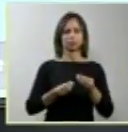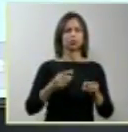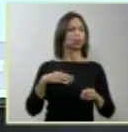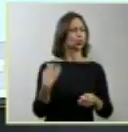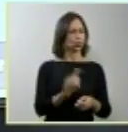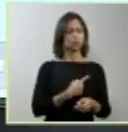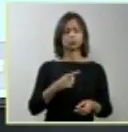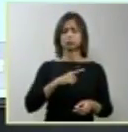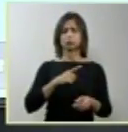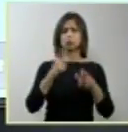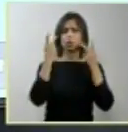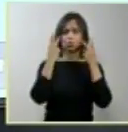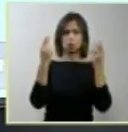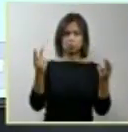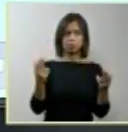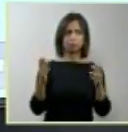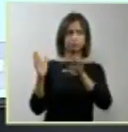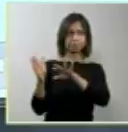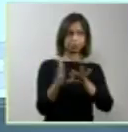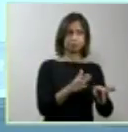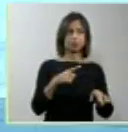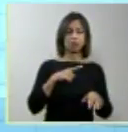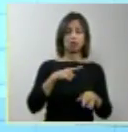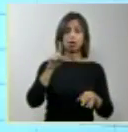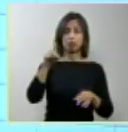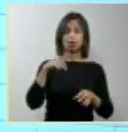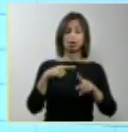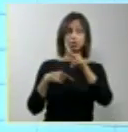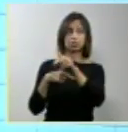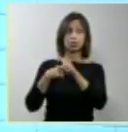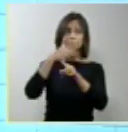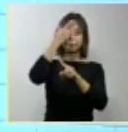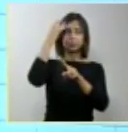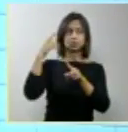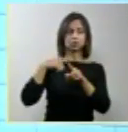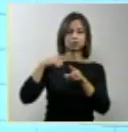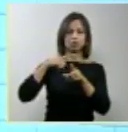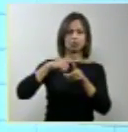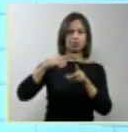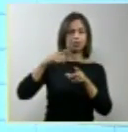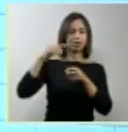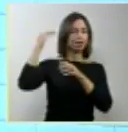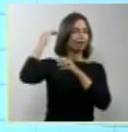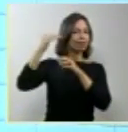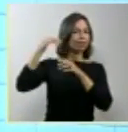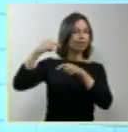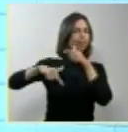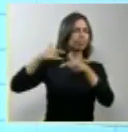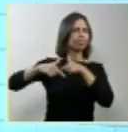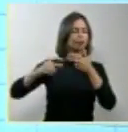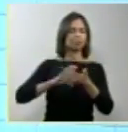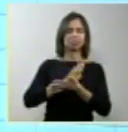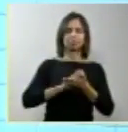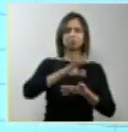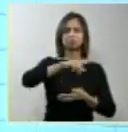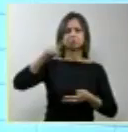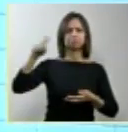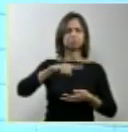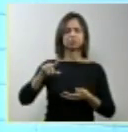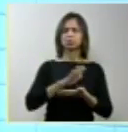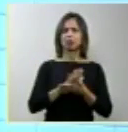E este é o eletroencefalo de um anencefalo. Não tem atividade cortical